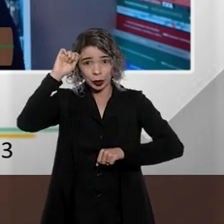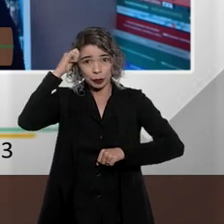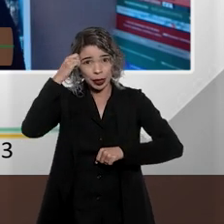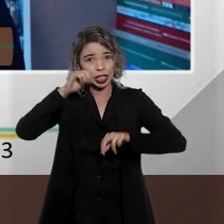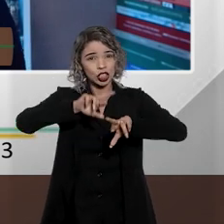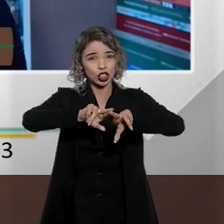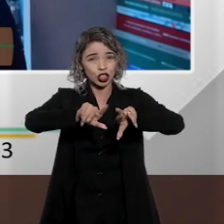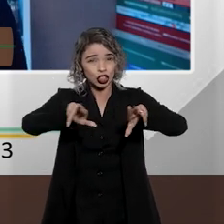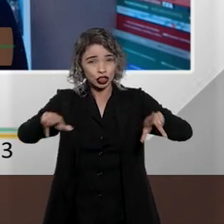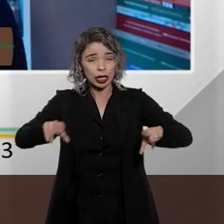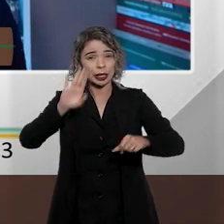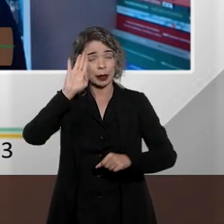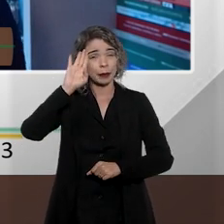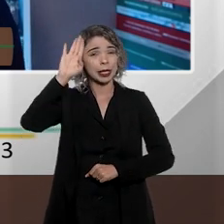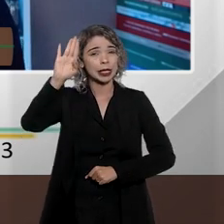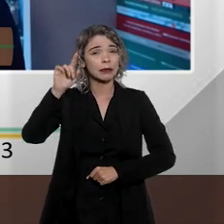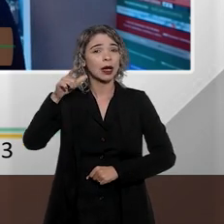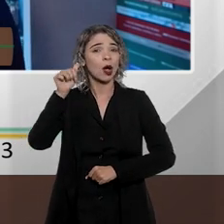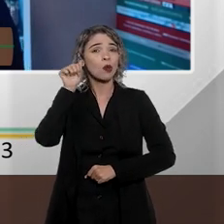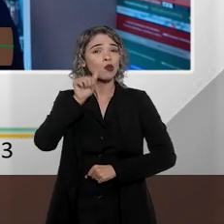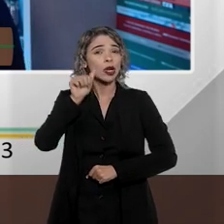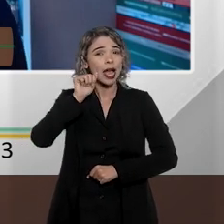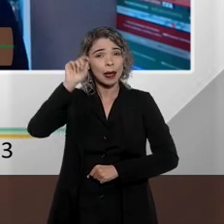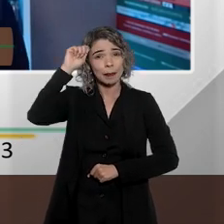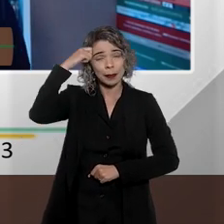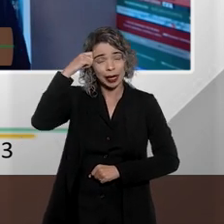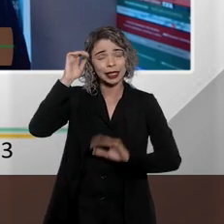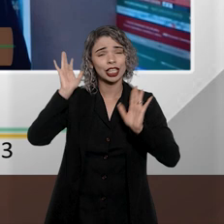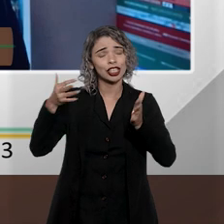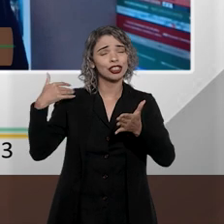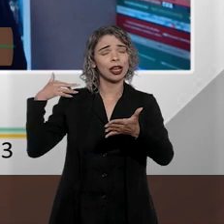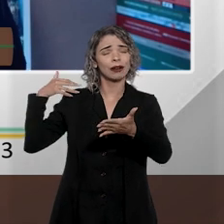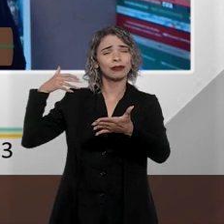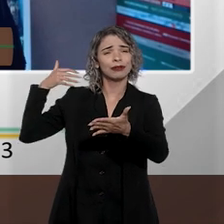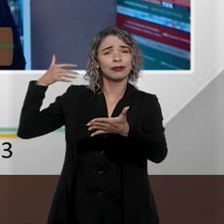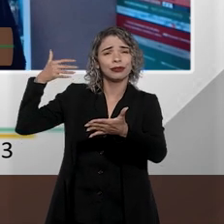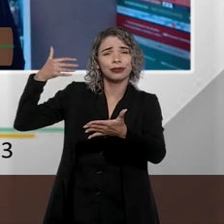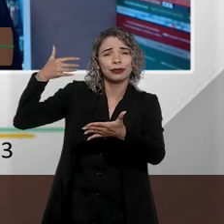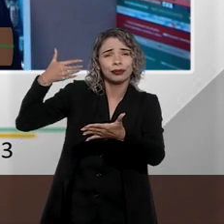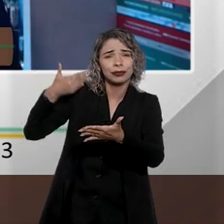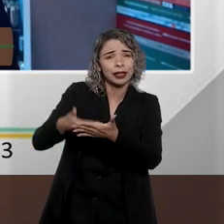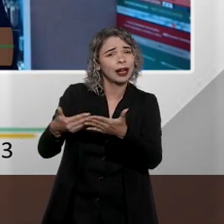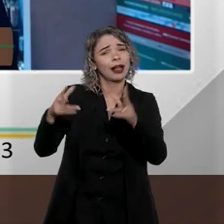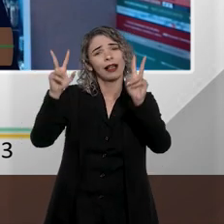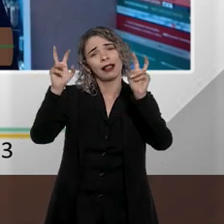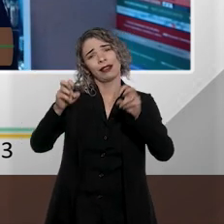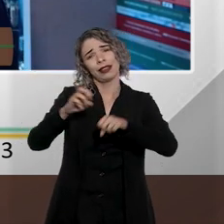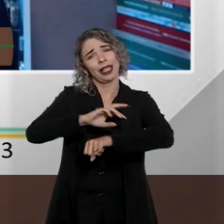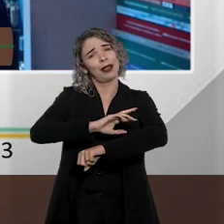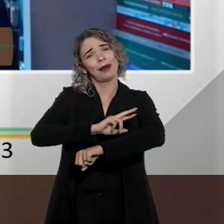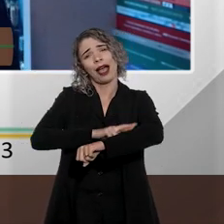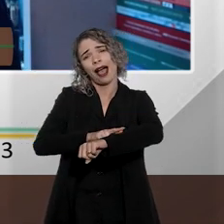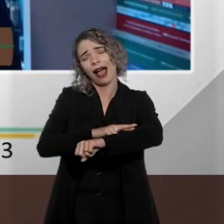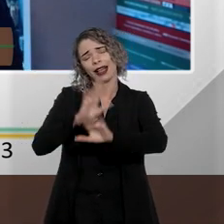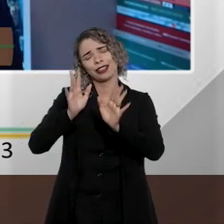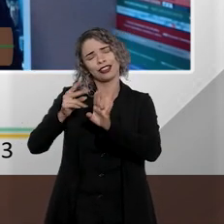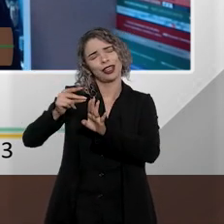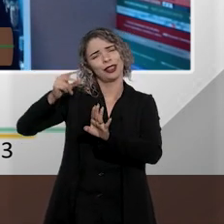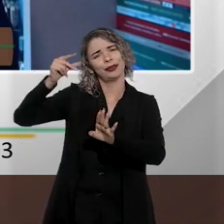movimentos negros, especialmente os movimentos de mulheres negras, já vem pautando a questão racial há muito tempo.